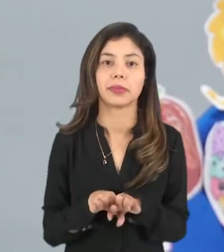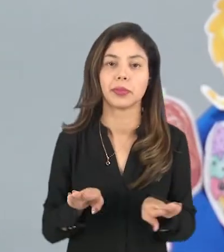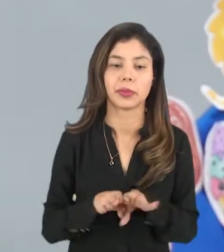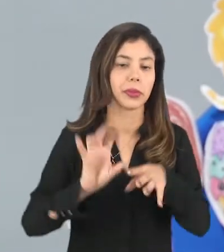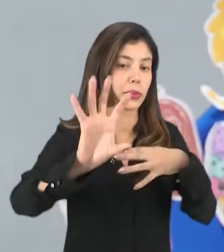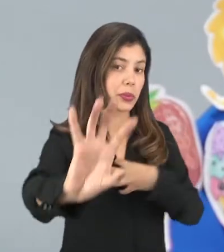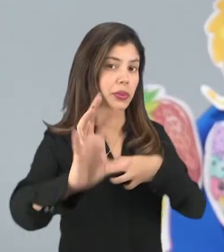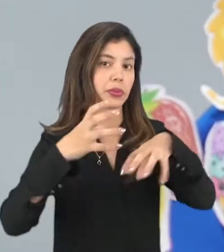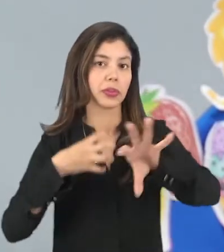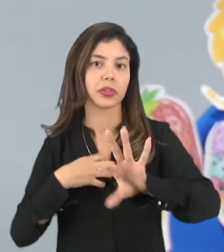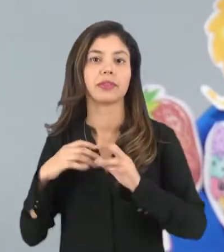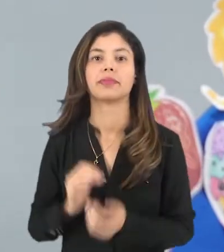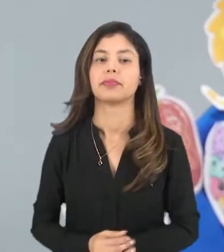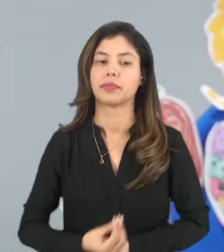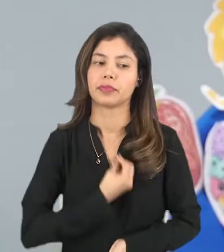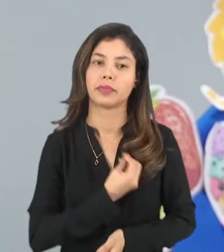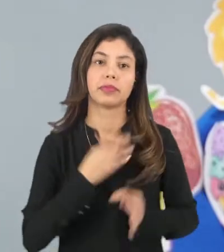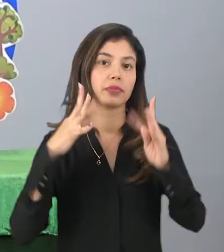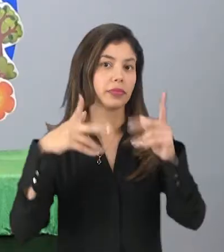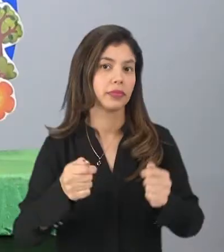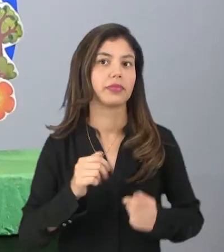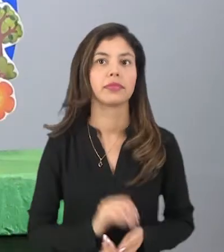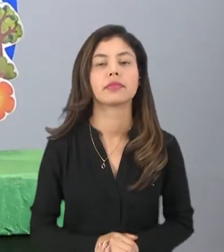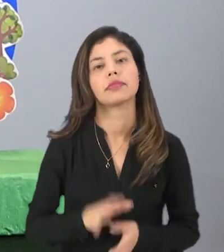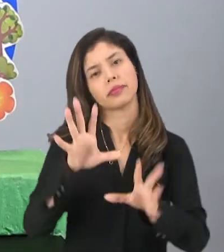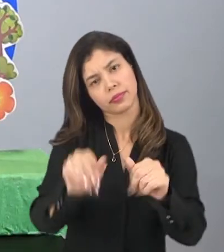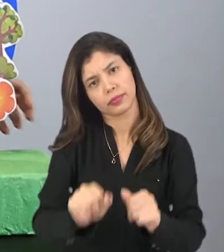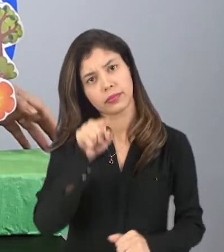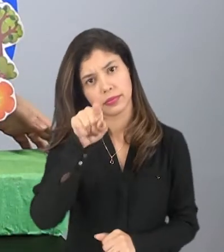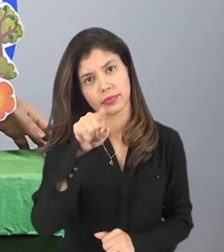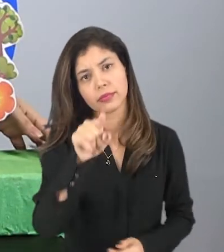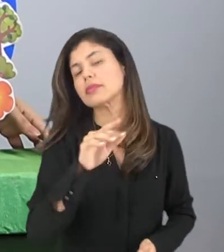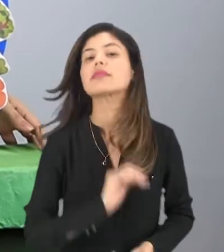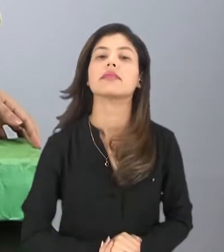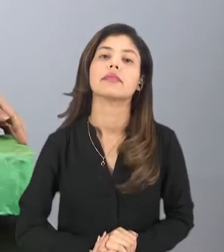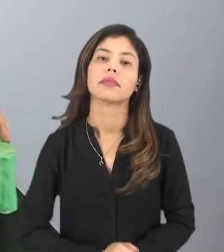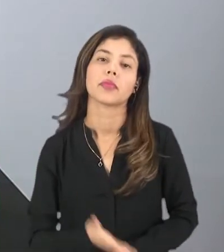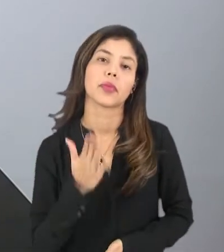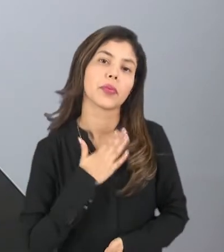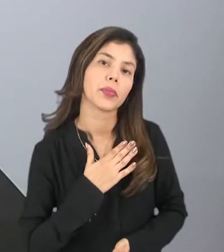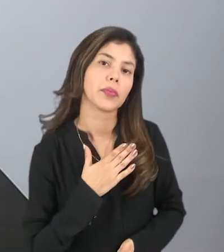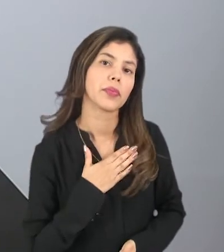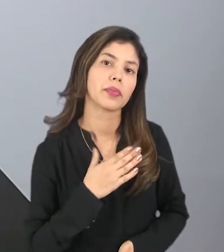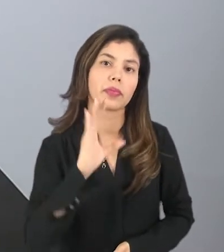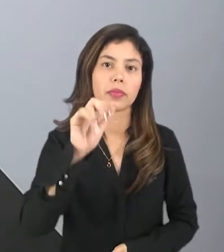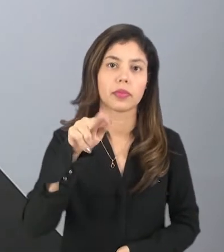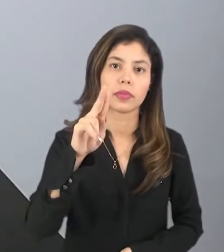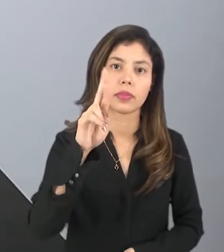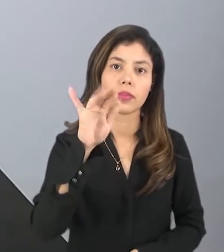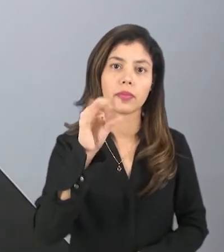empatia na convivência de todos. Vou pegar aqui o meu cenário.